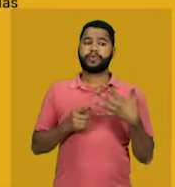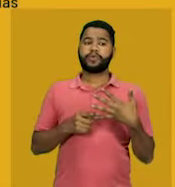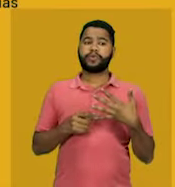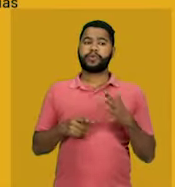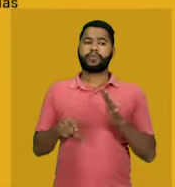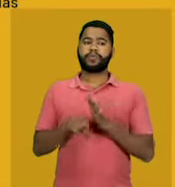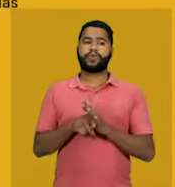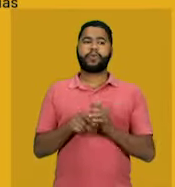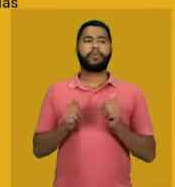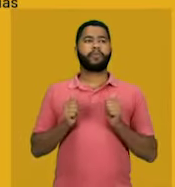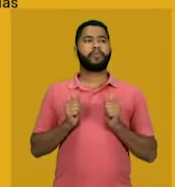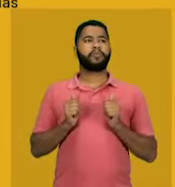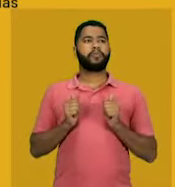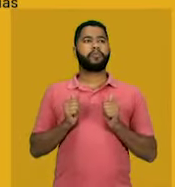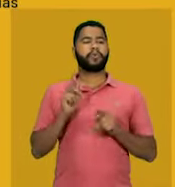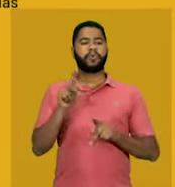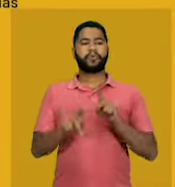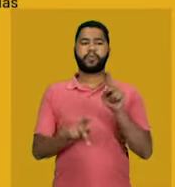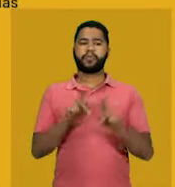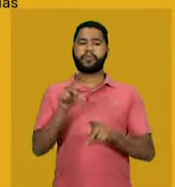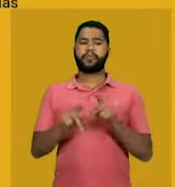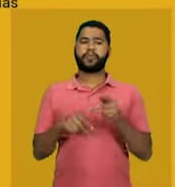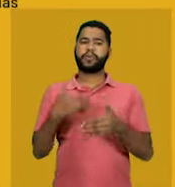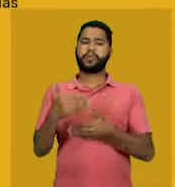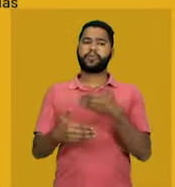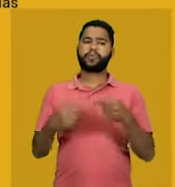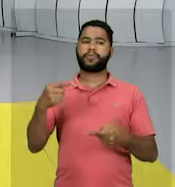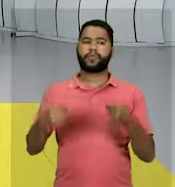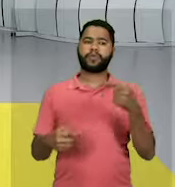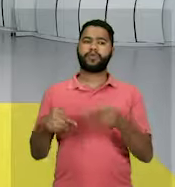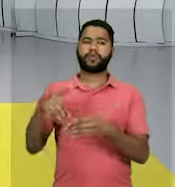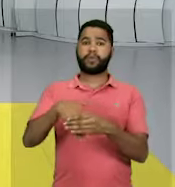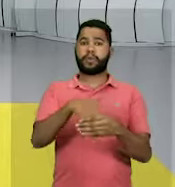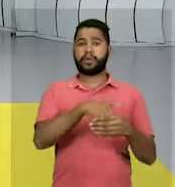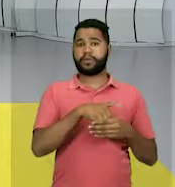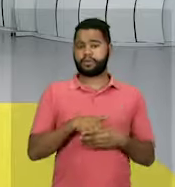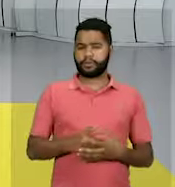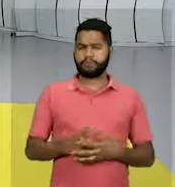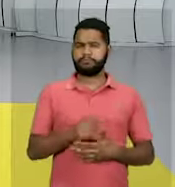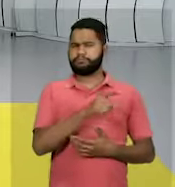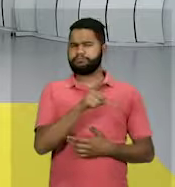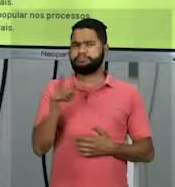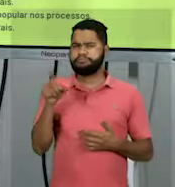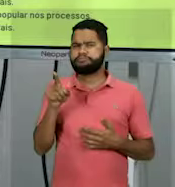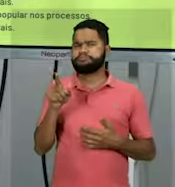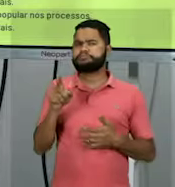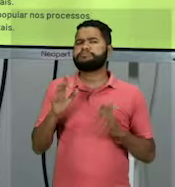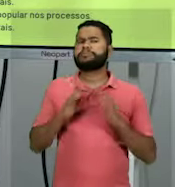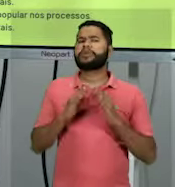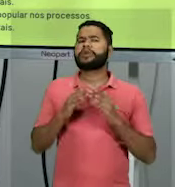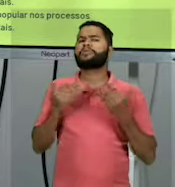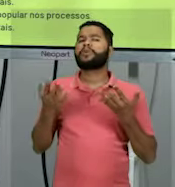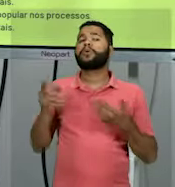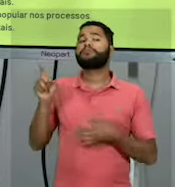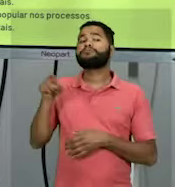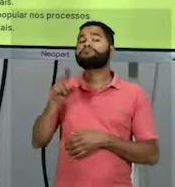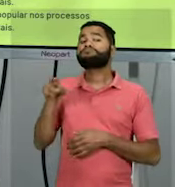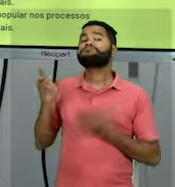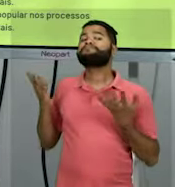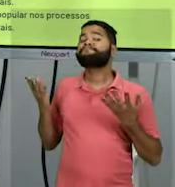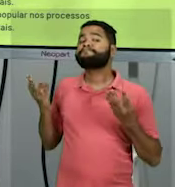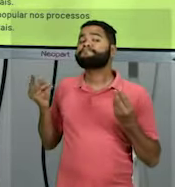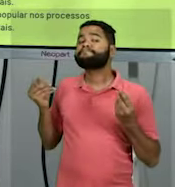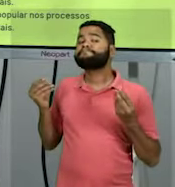Imobilismo popular nos processos político-eleitorais? Você aí de casa, qual marcaria? Hum?